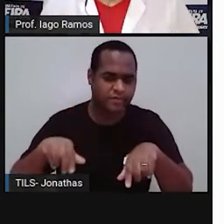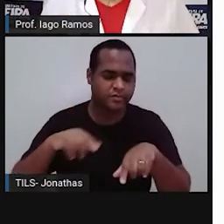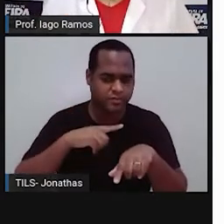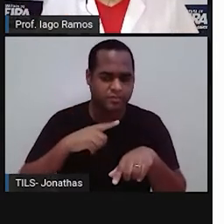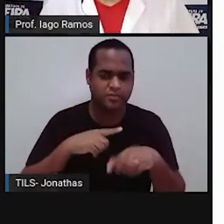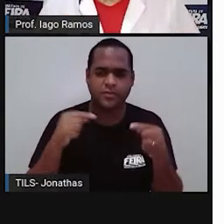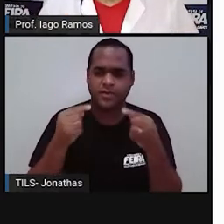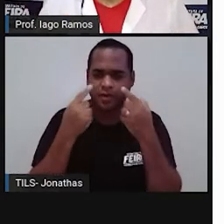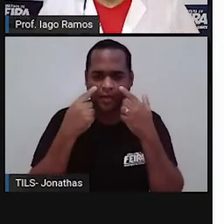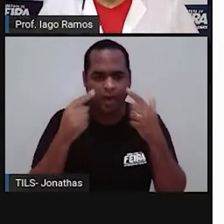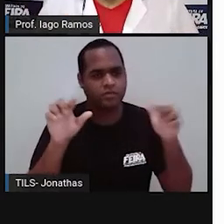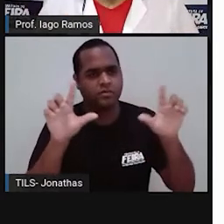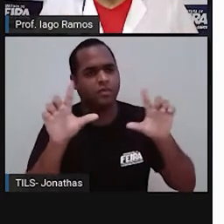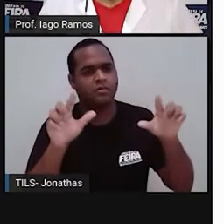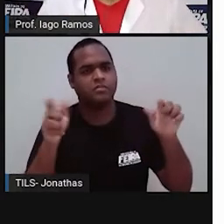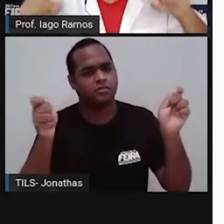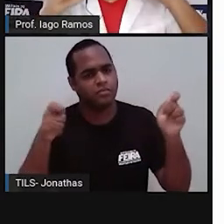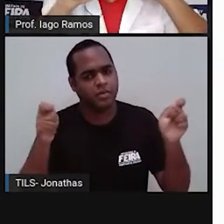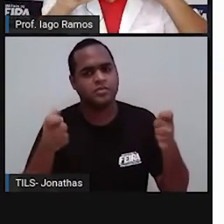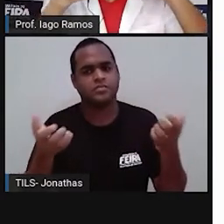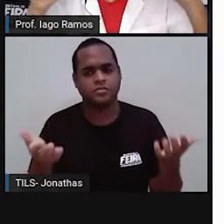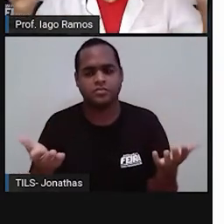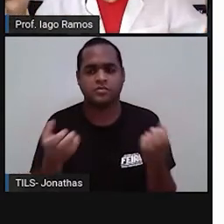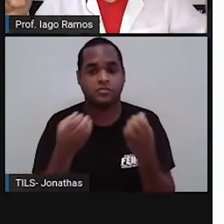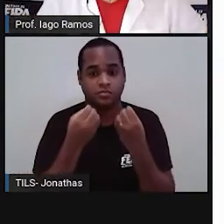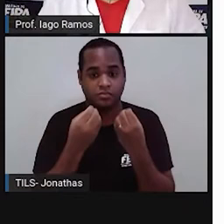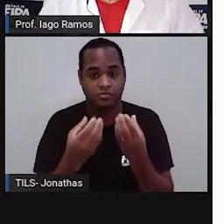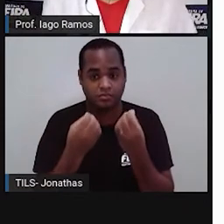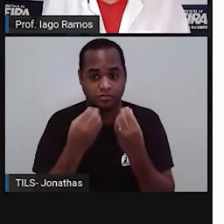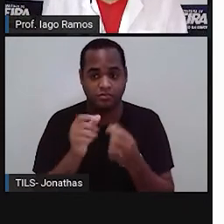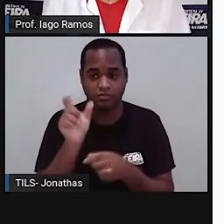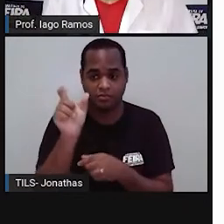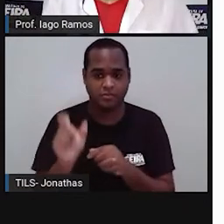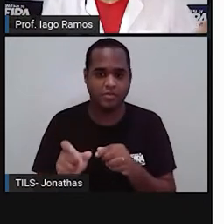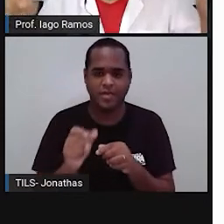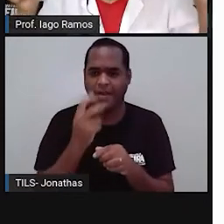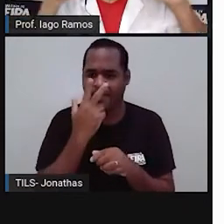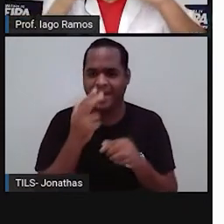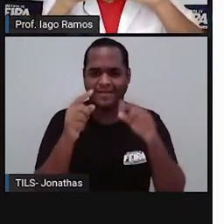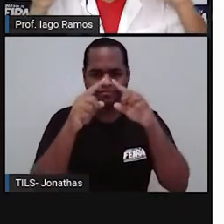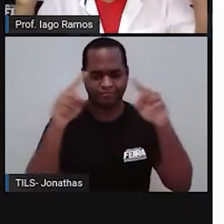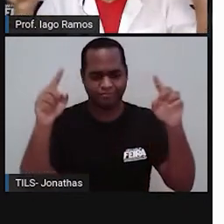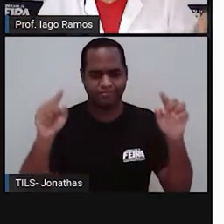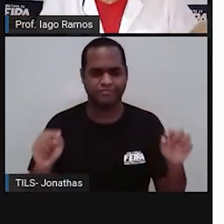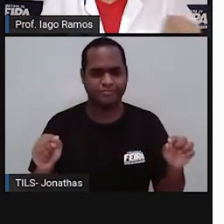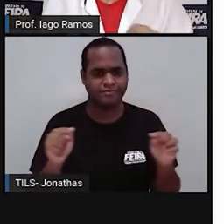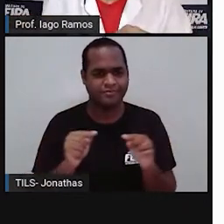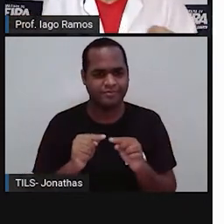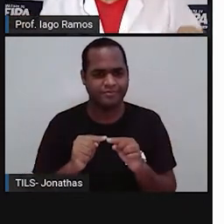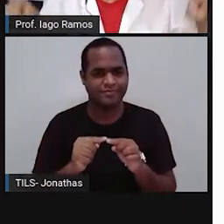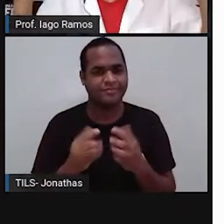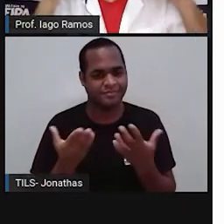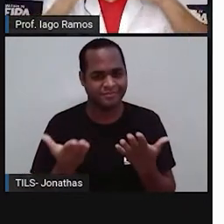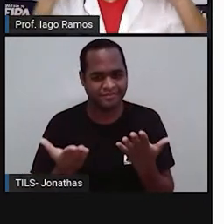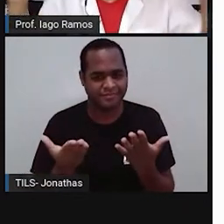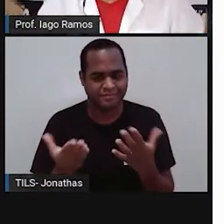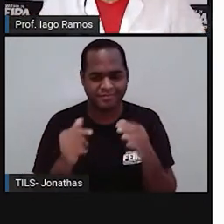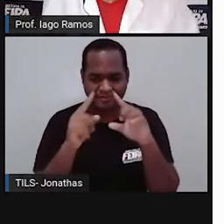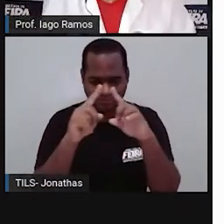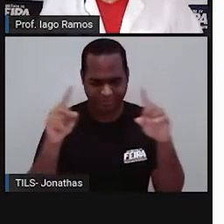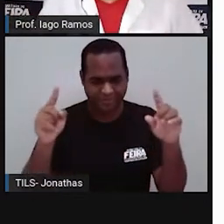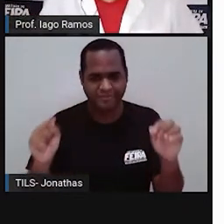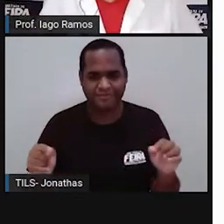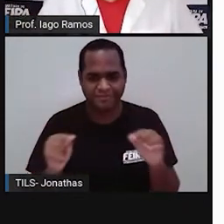você vê possivelmente um formato retangular, né? Lembra aí um retângulo.